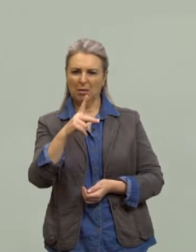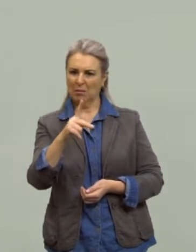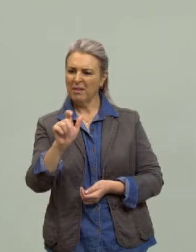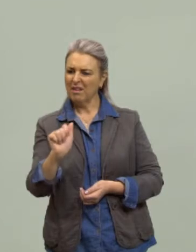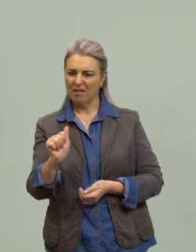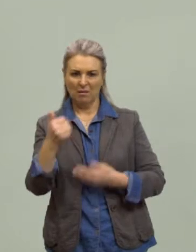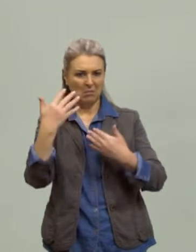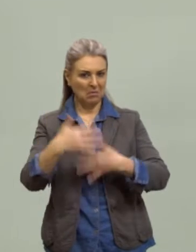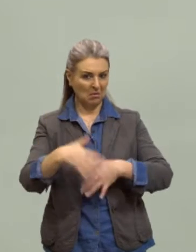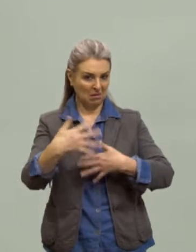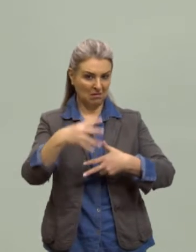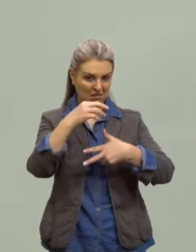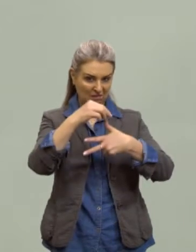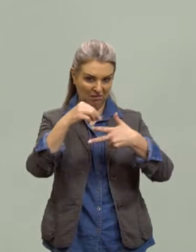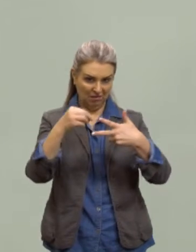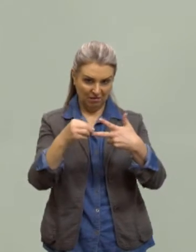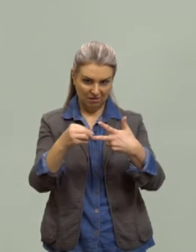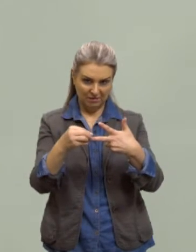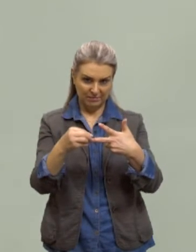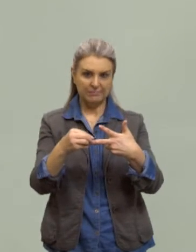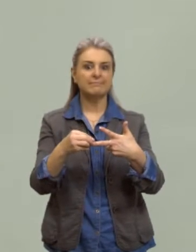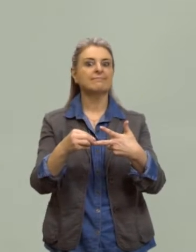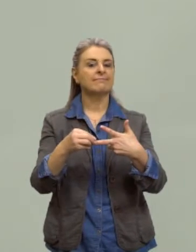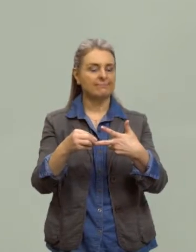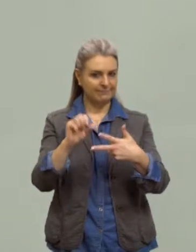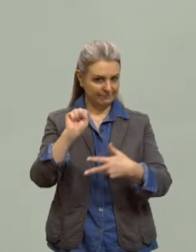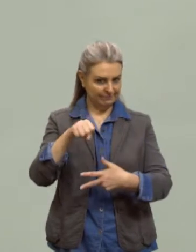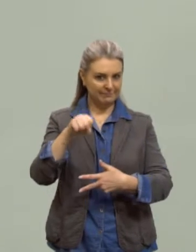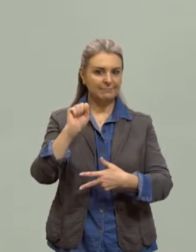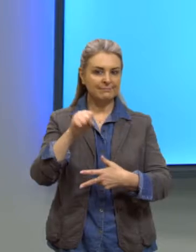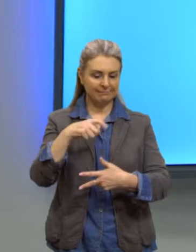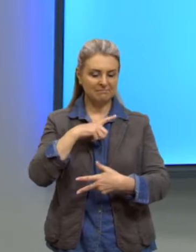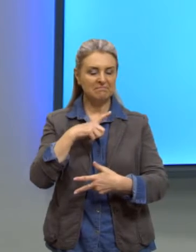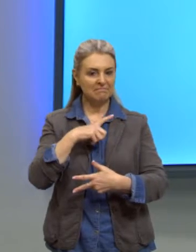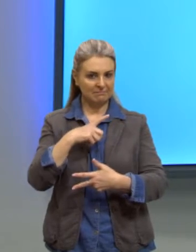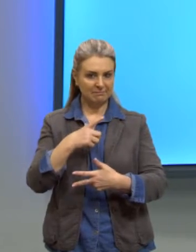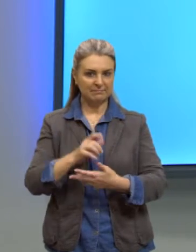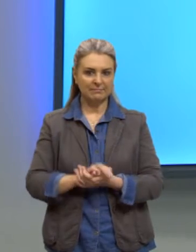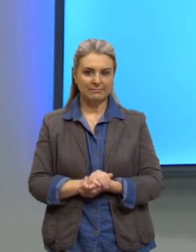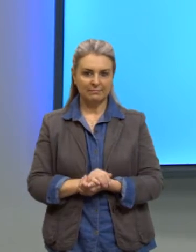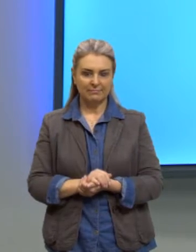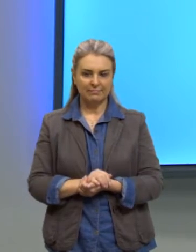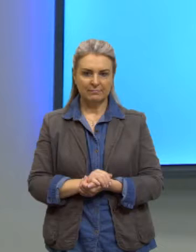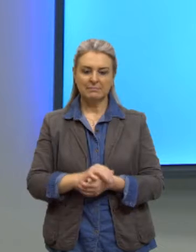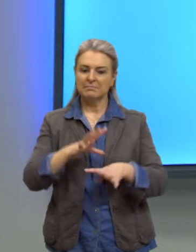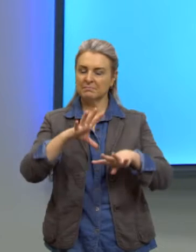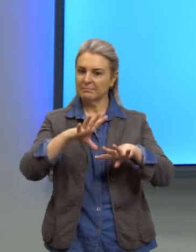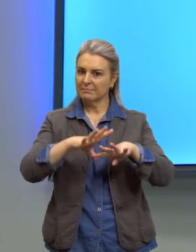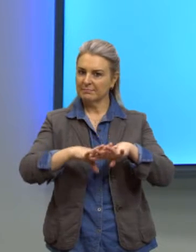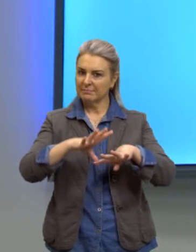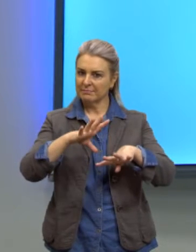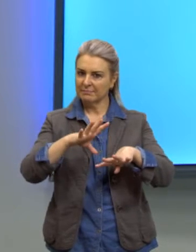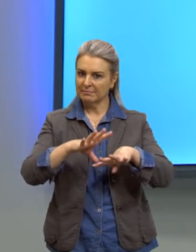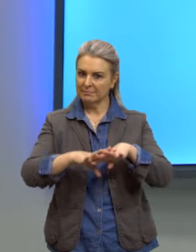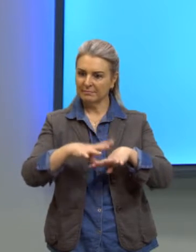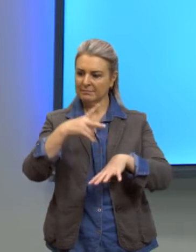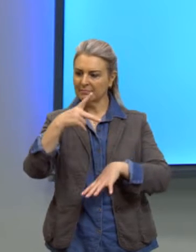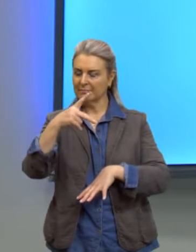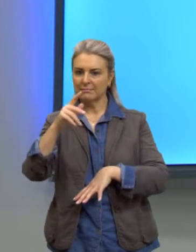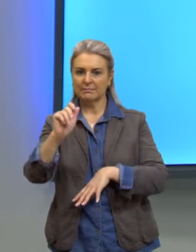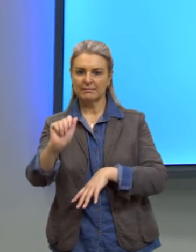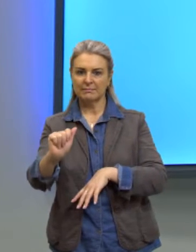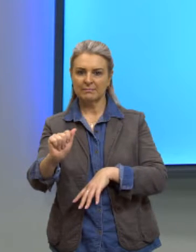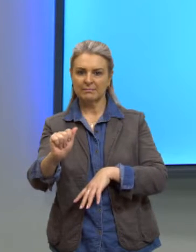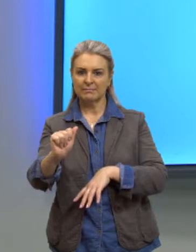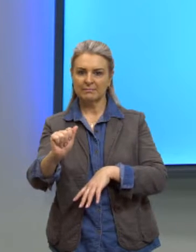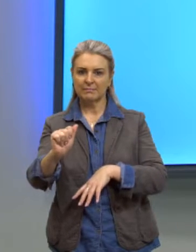prova, professora? Vai cair PA na prova, tá? Então, em matemática, essa PA nós